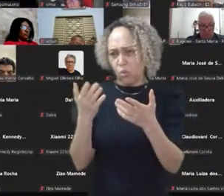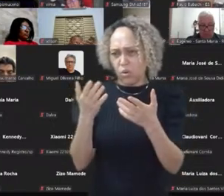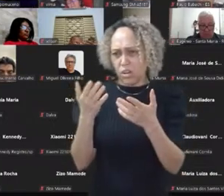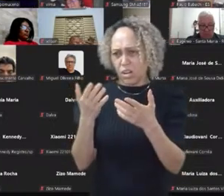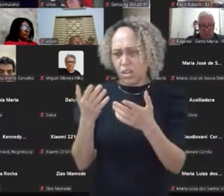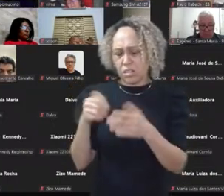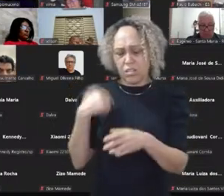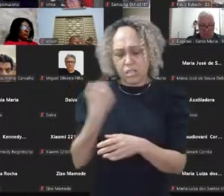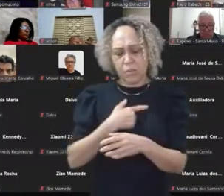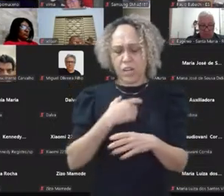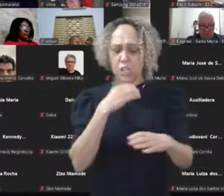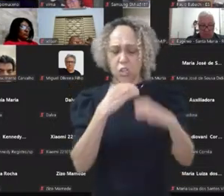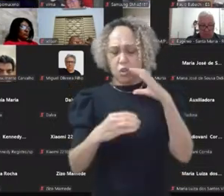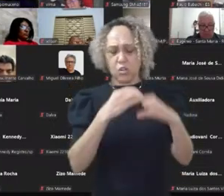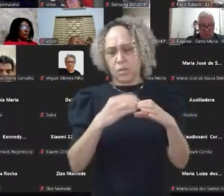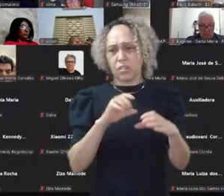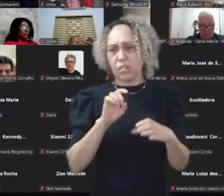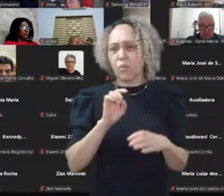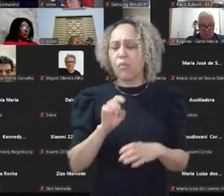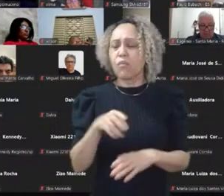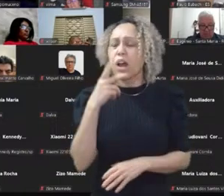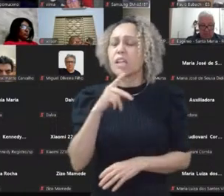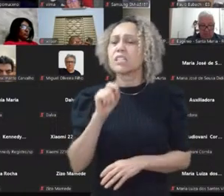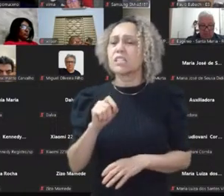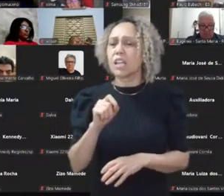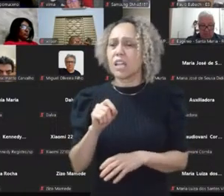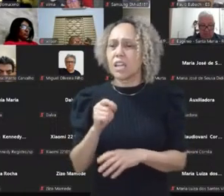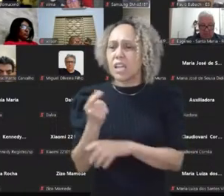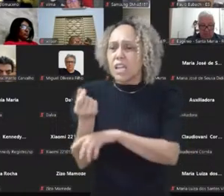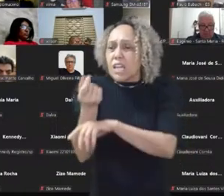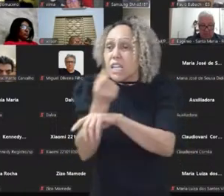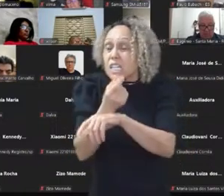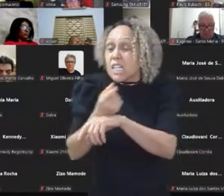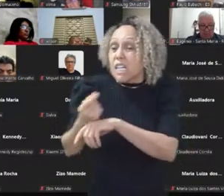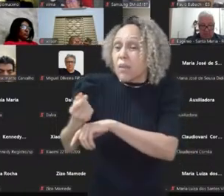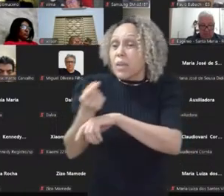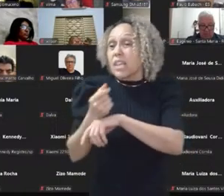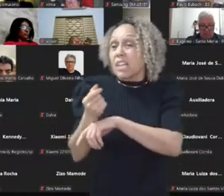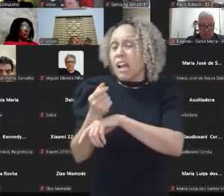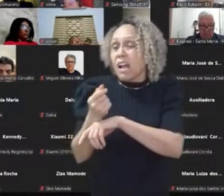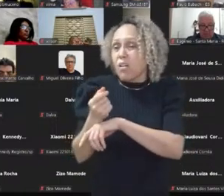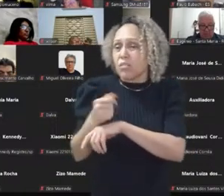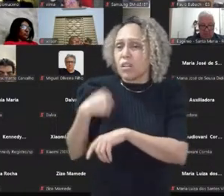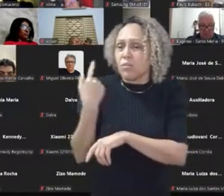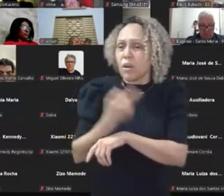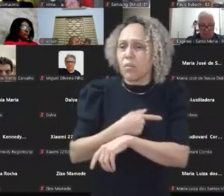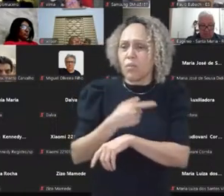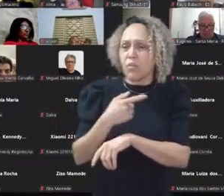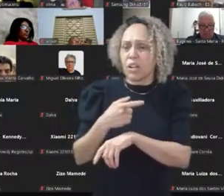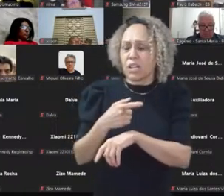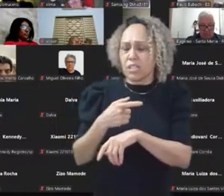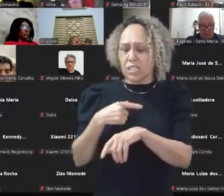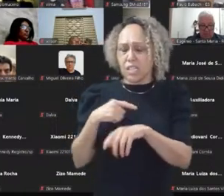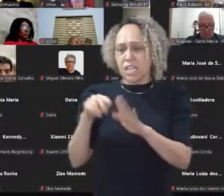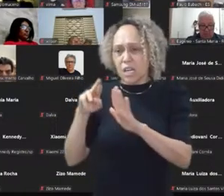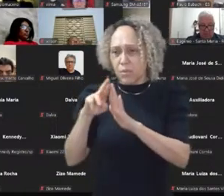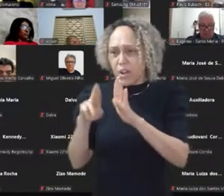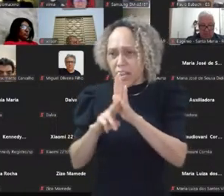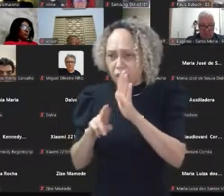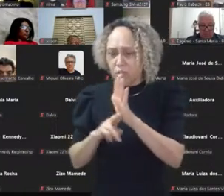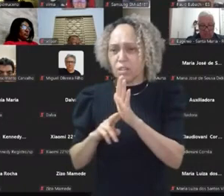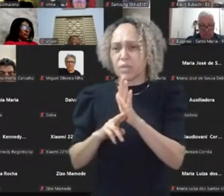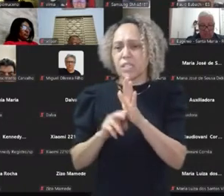comunicação. A regulamentação que nós vamos fazer hoje é de outro patamar. Então, nós temos que falar que nós vamos querer não regulamentar um tipo de